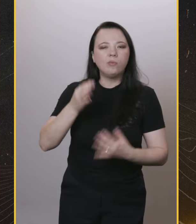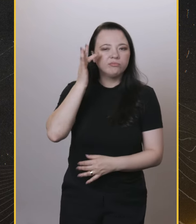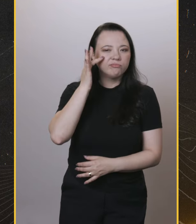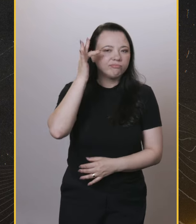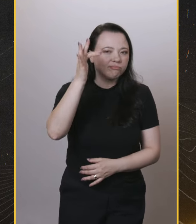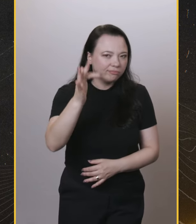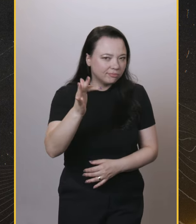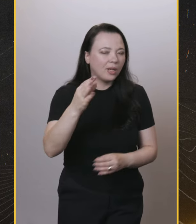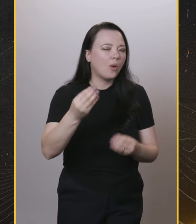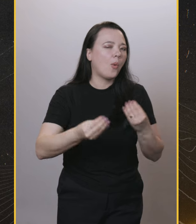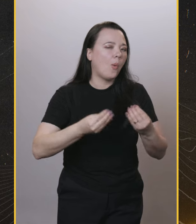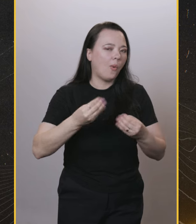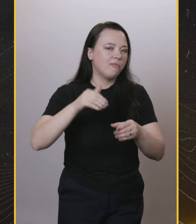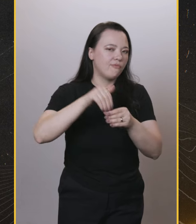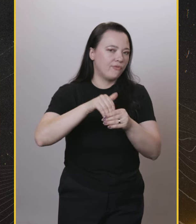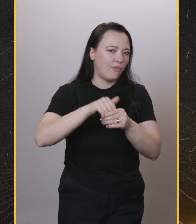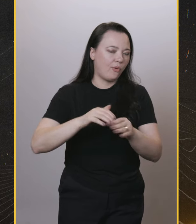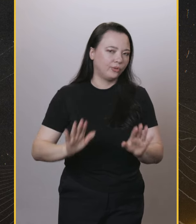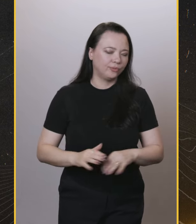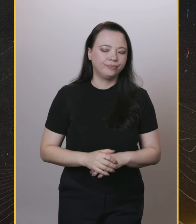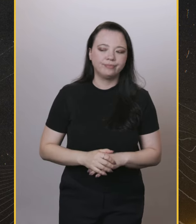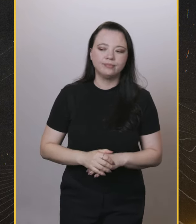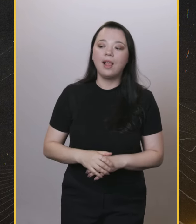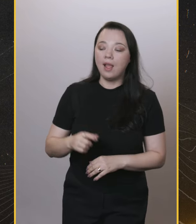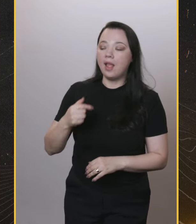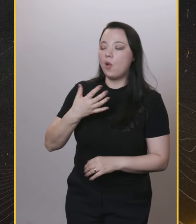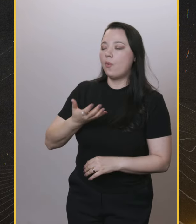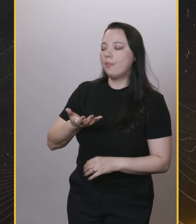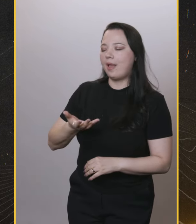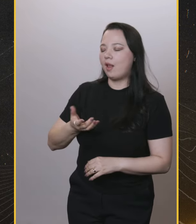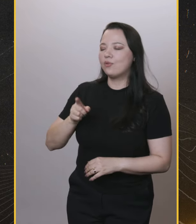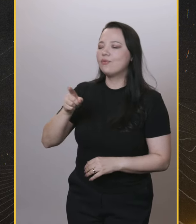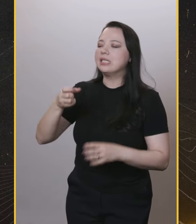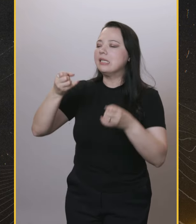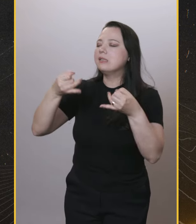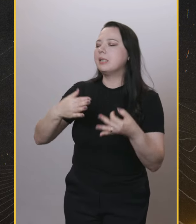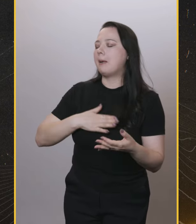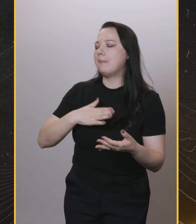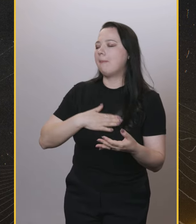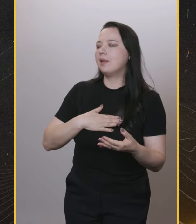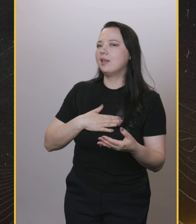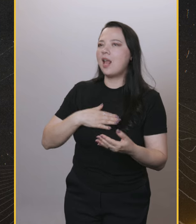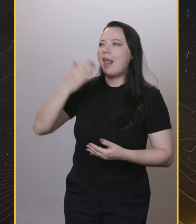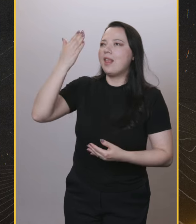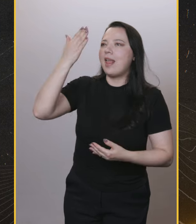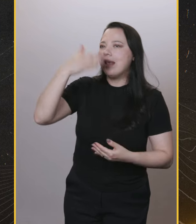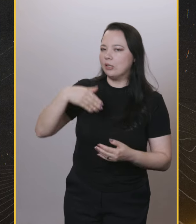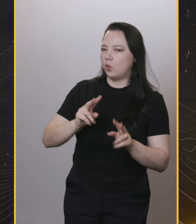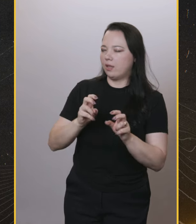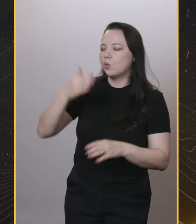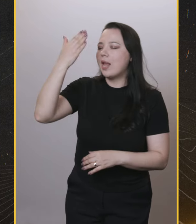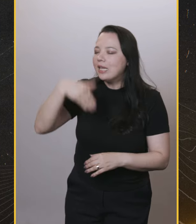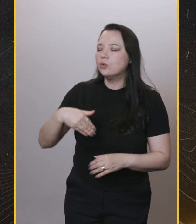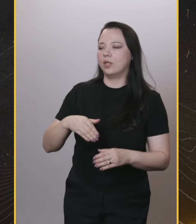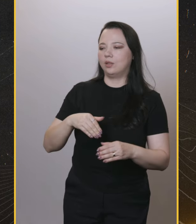empatado junto com o Boulos e com o Pablo Marçal em primeiro lugar. E tem as projeções para o segundo turno. E,